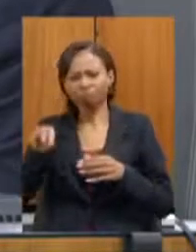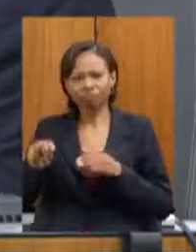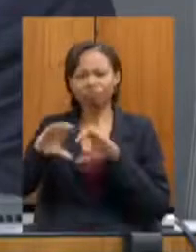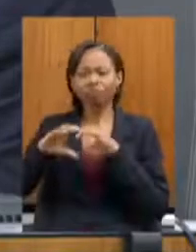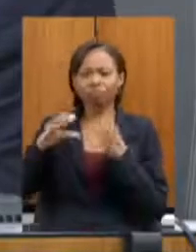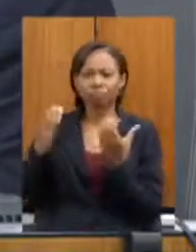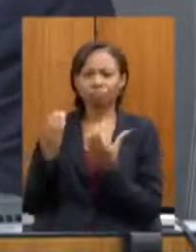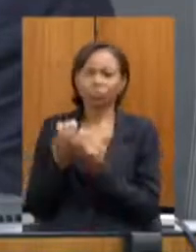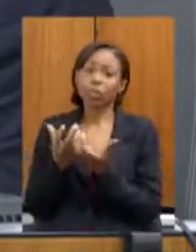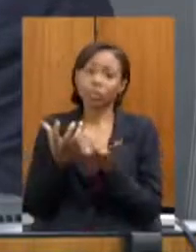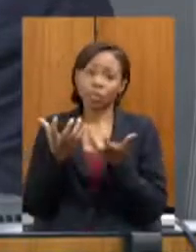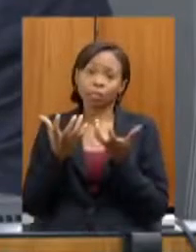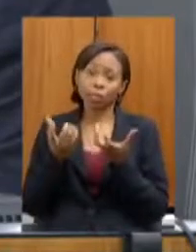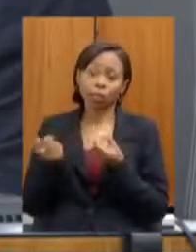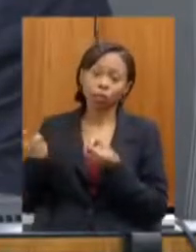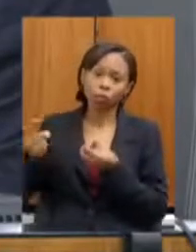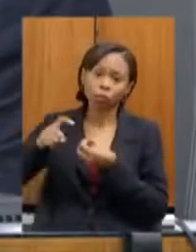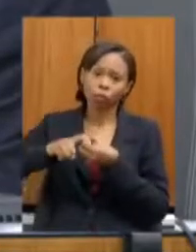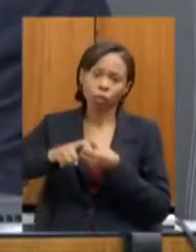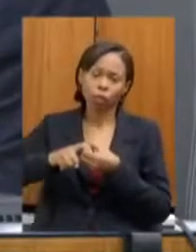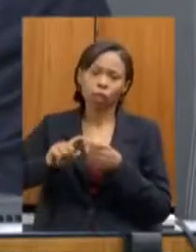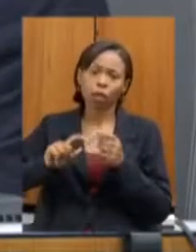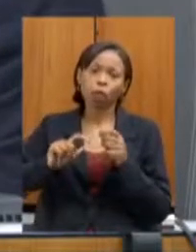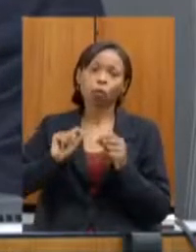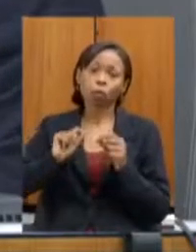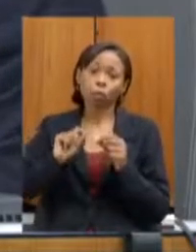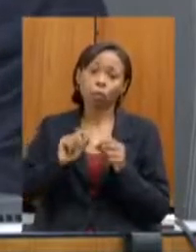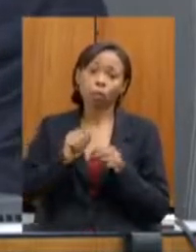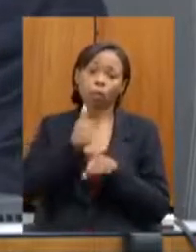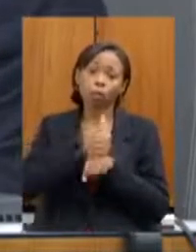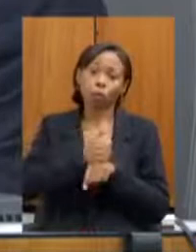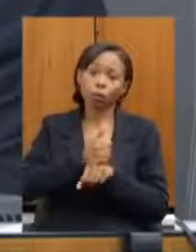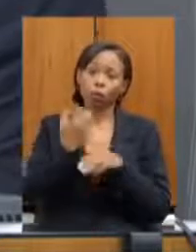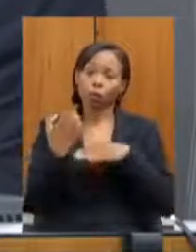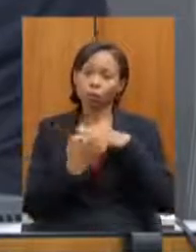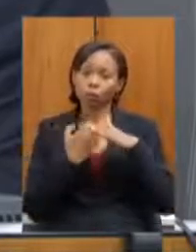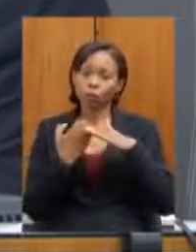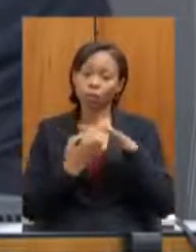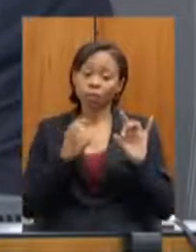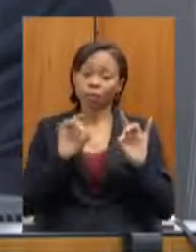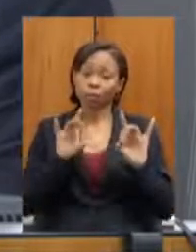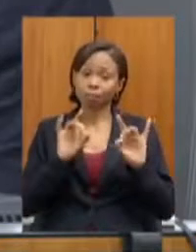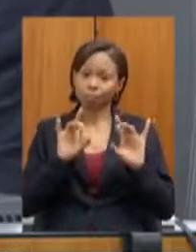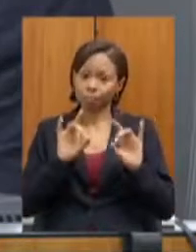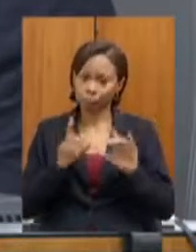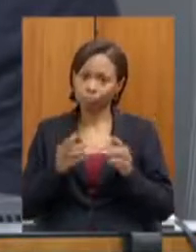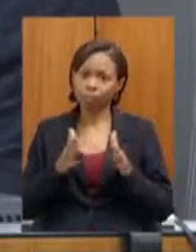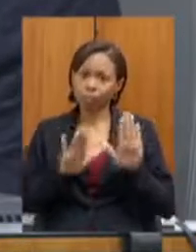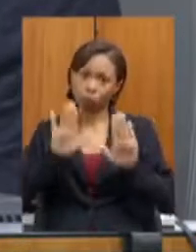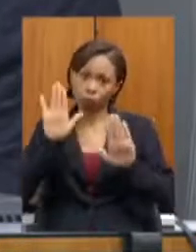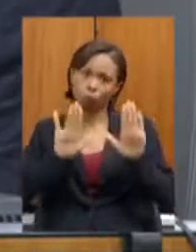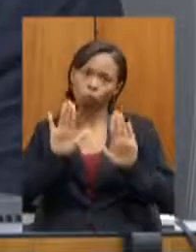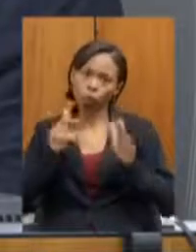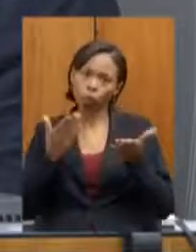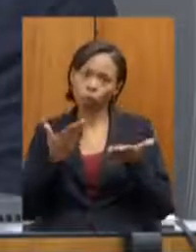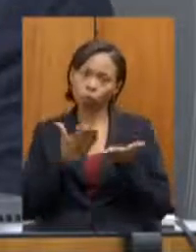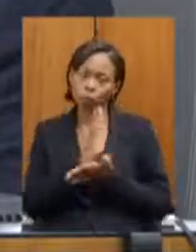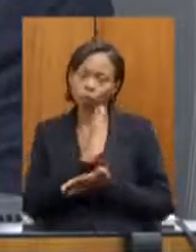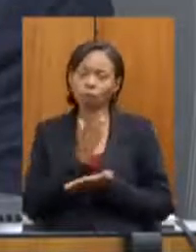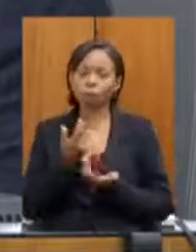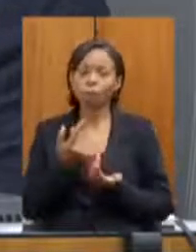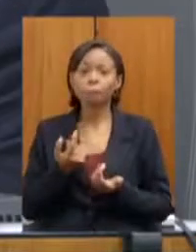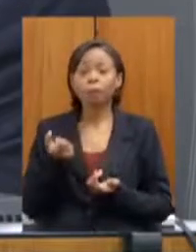trazendo uma empresa especializada por meio de uma concorrência pública que permita não só retomar as